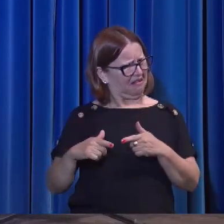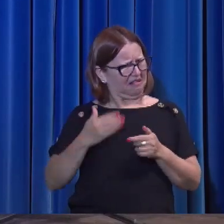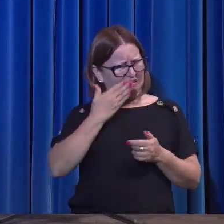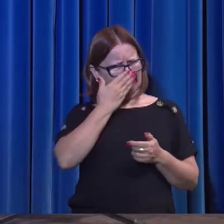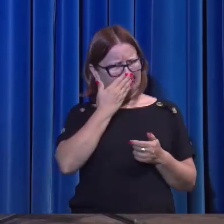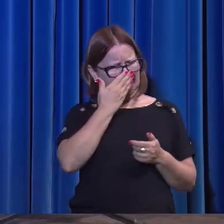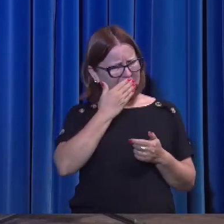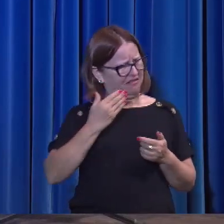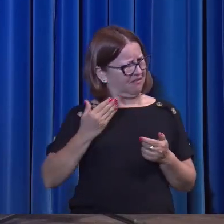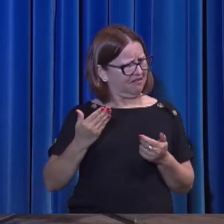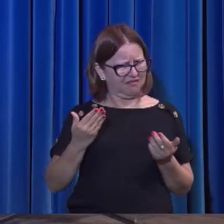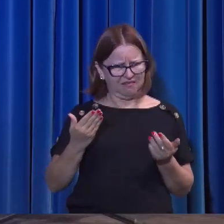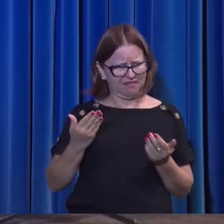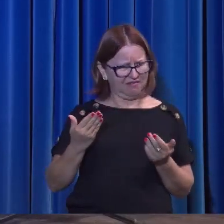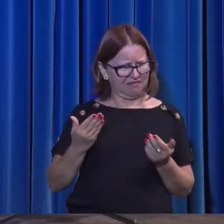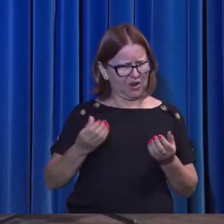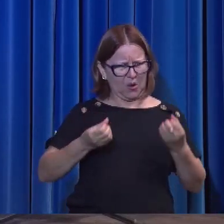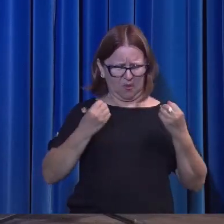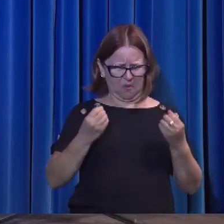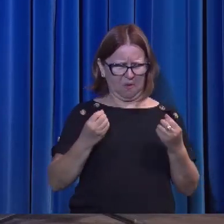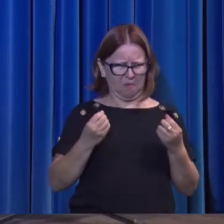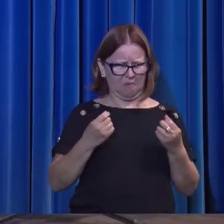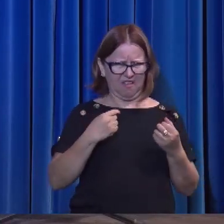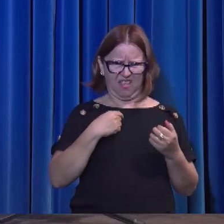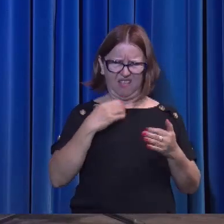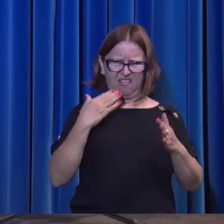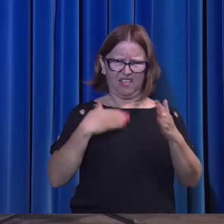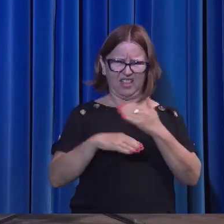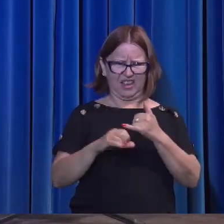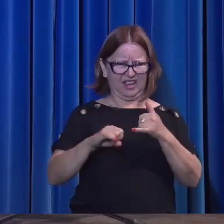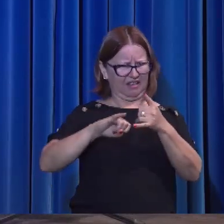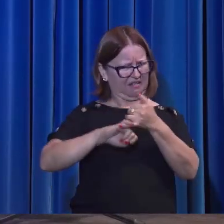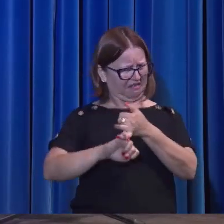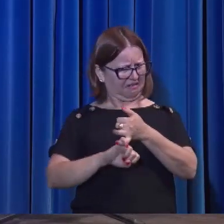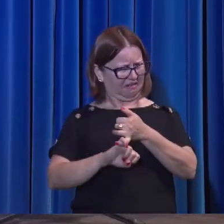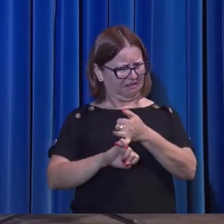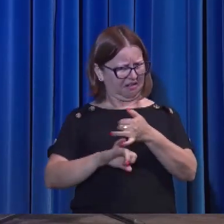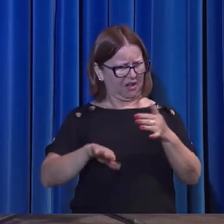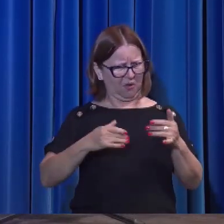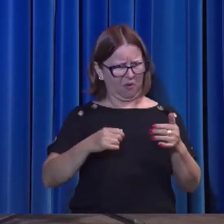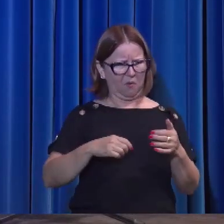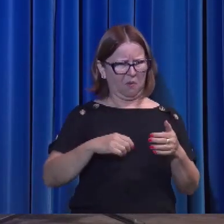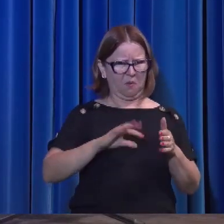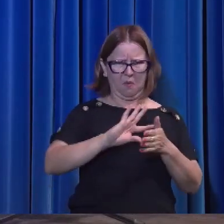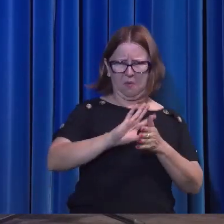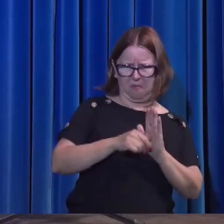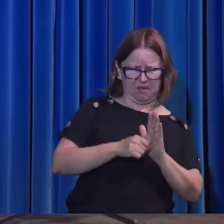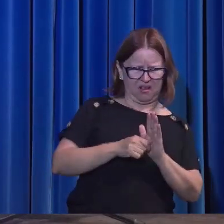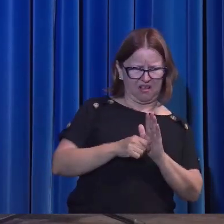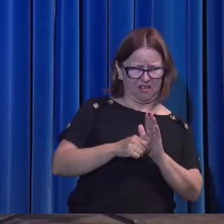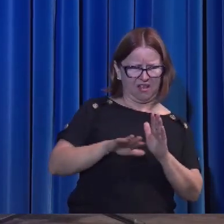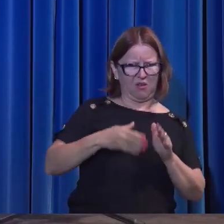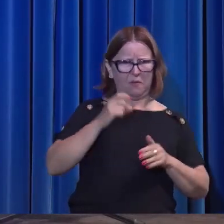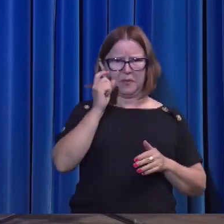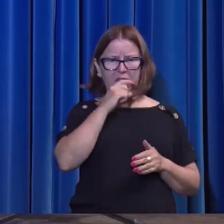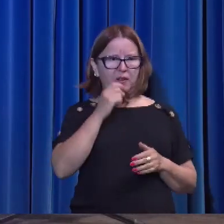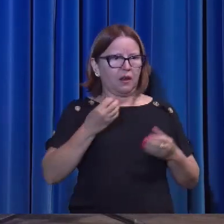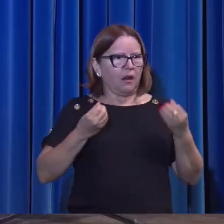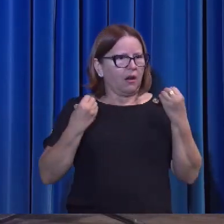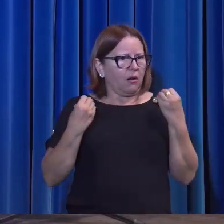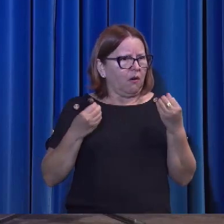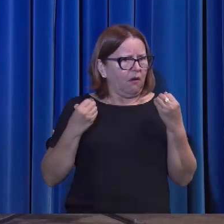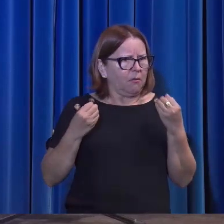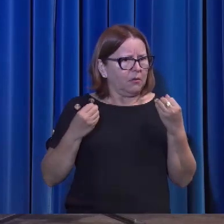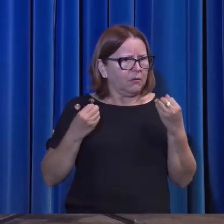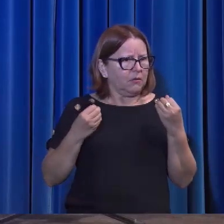ao adultério? Ao furto? À mentira? Como é que ele vai fazer isto?